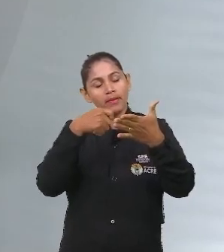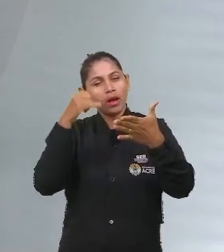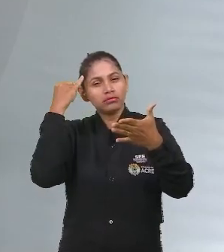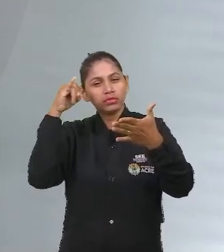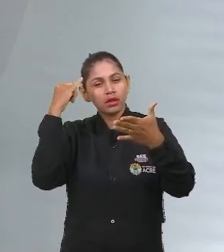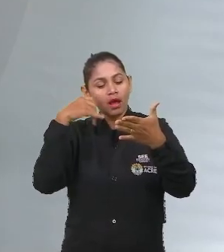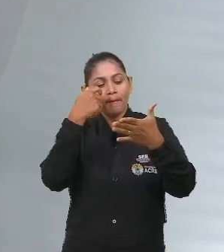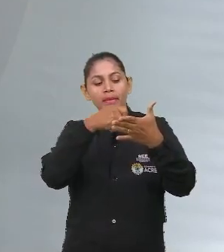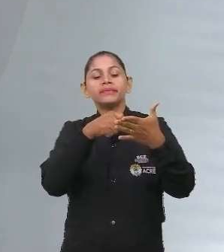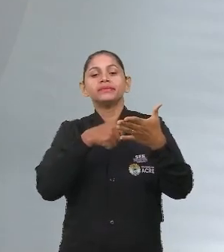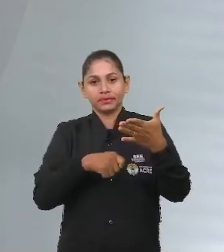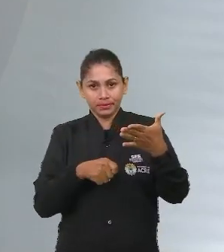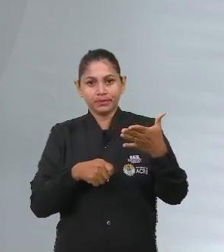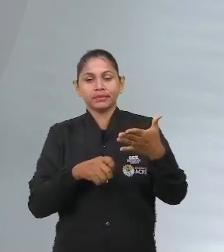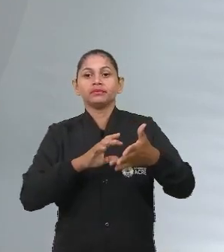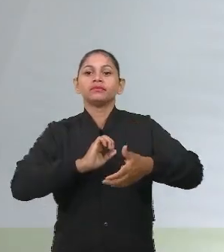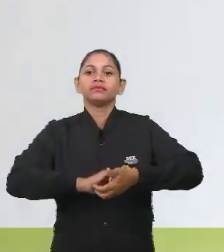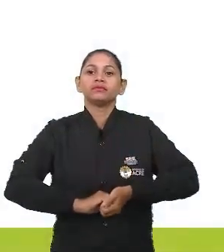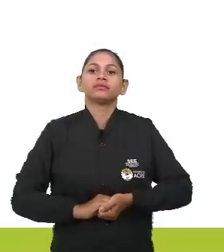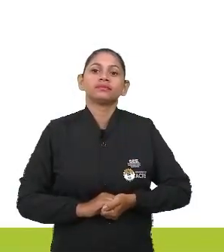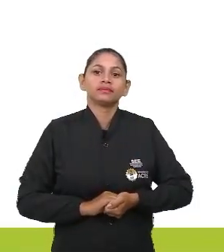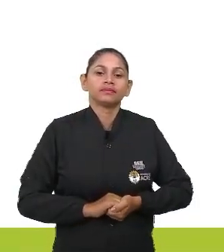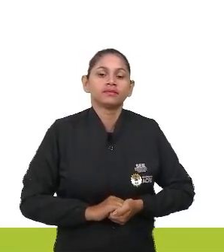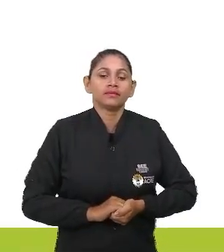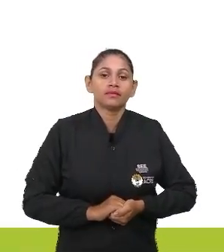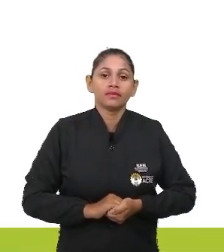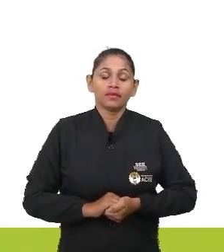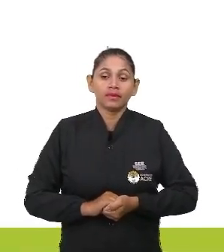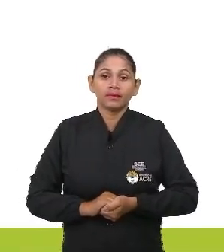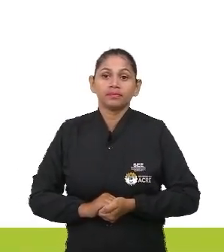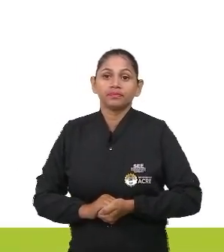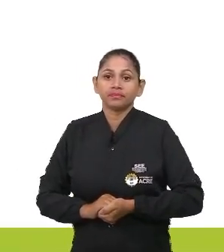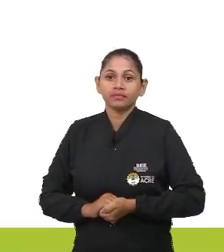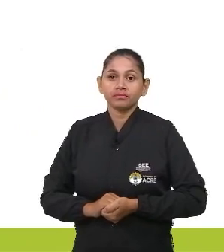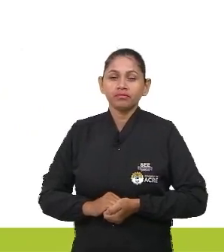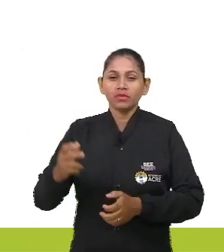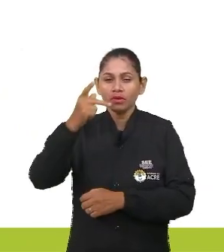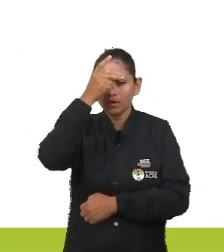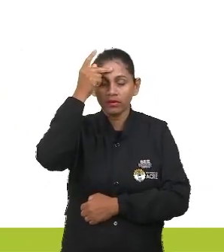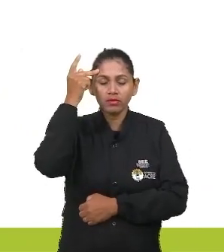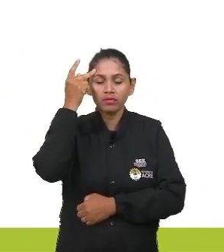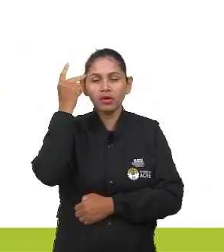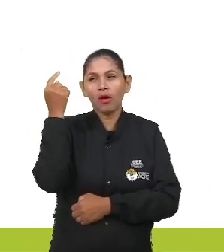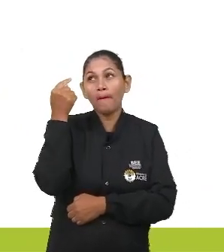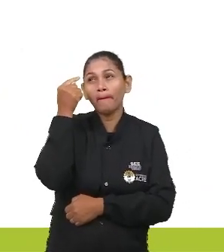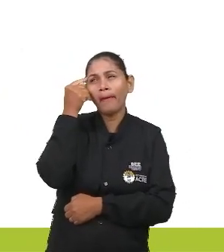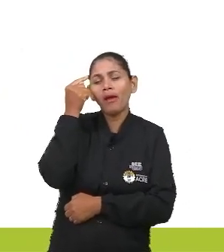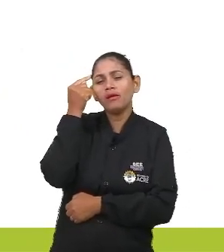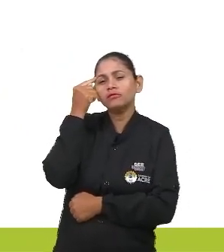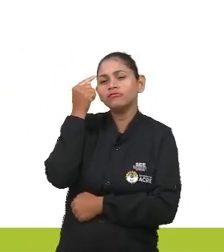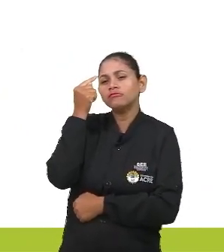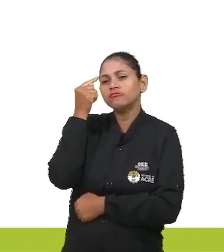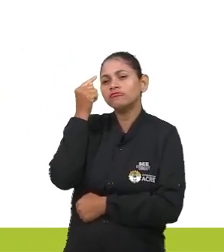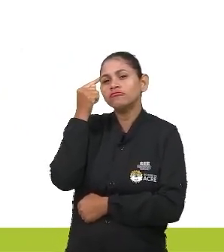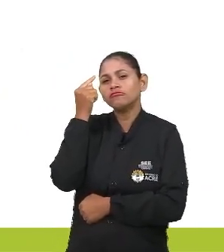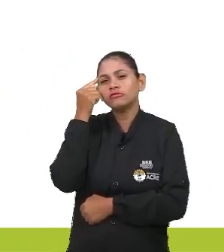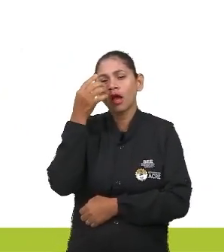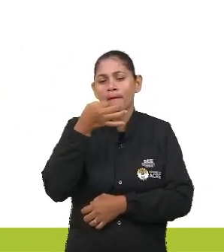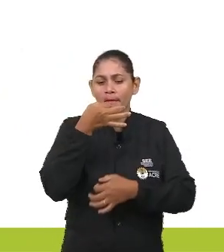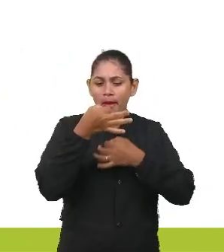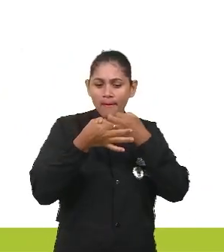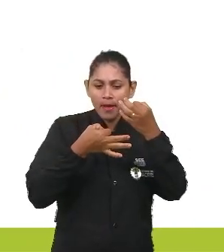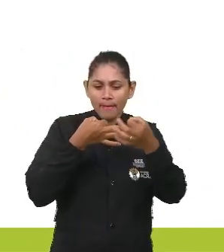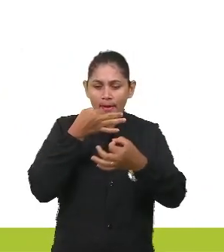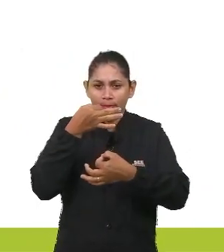sociocultural. Tá bom? E aí, para a gente descontrair um pouquinho, as pessoas pensam que repertório